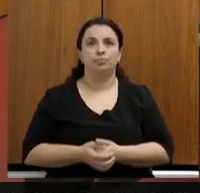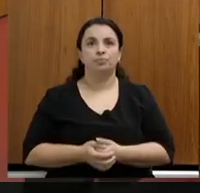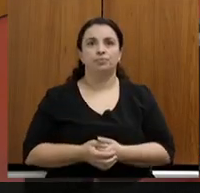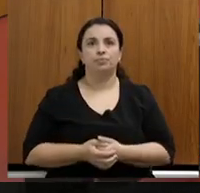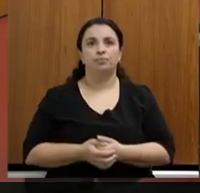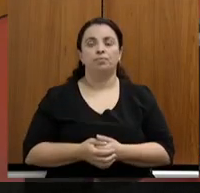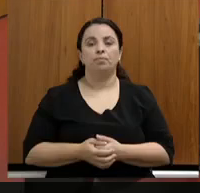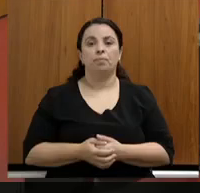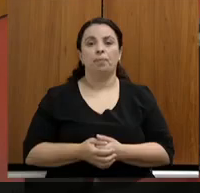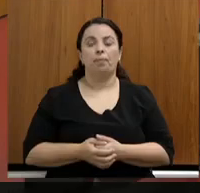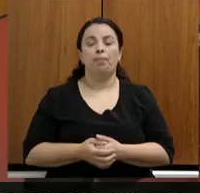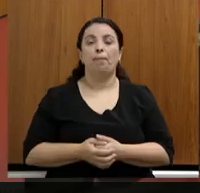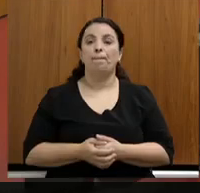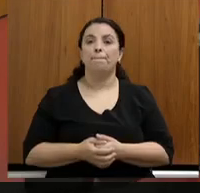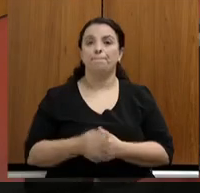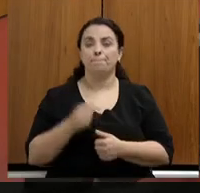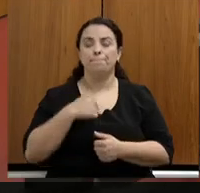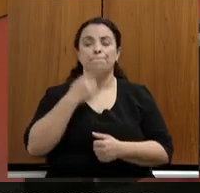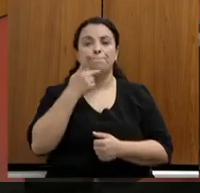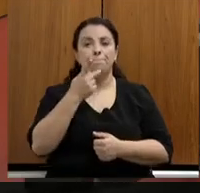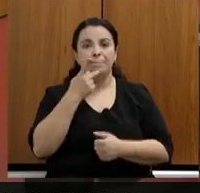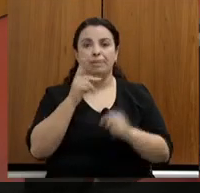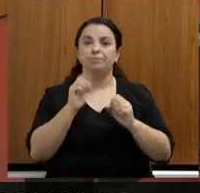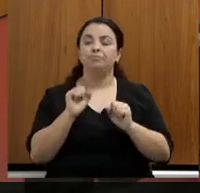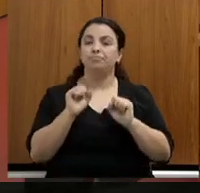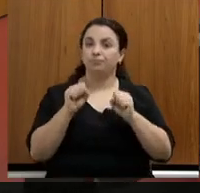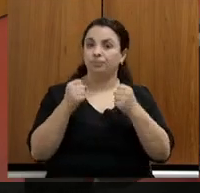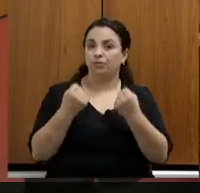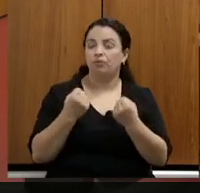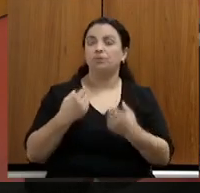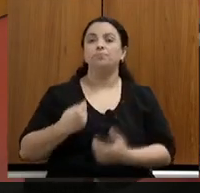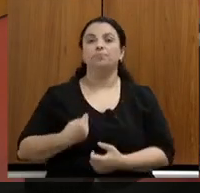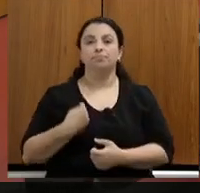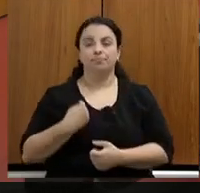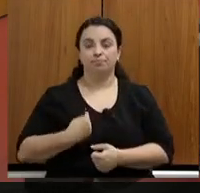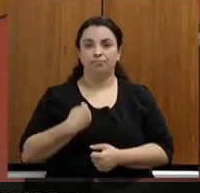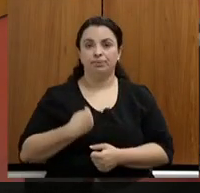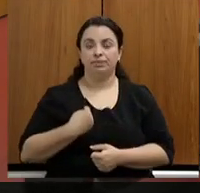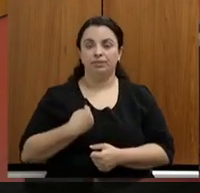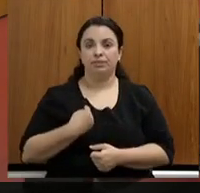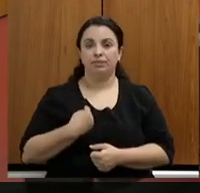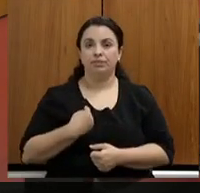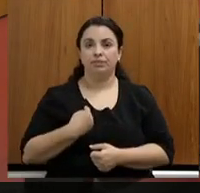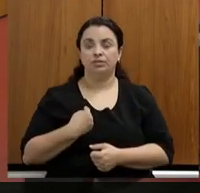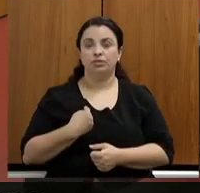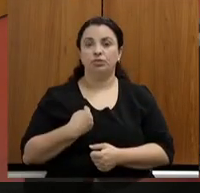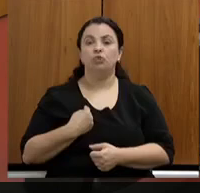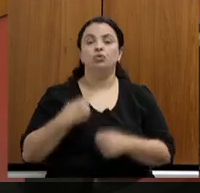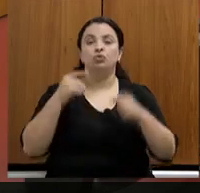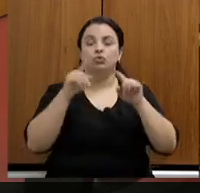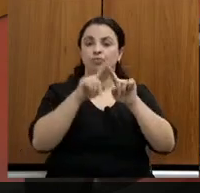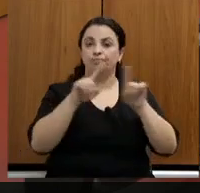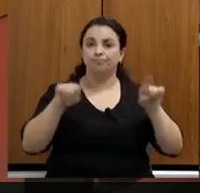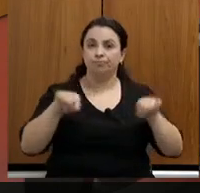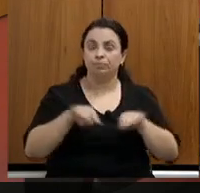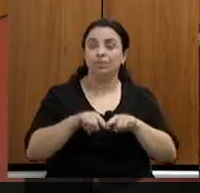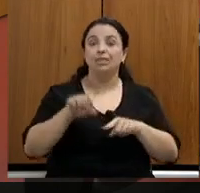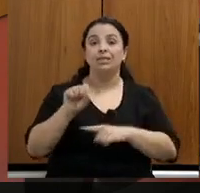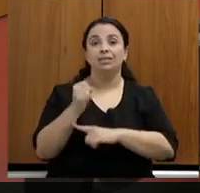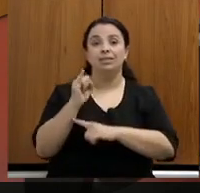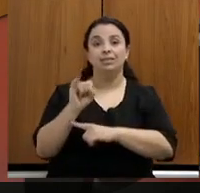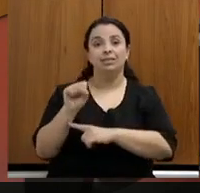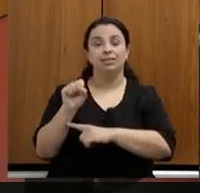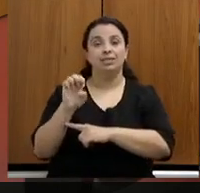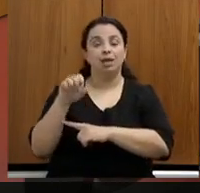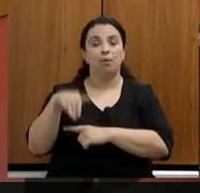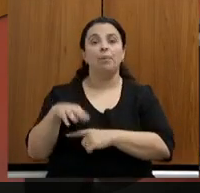Faço aqui menção e registro a presença dos ilustres servidores do SISEMA, da Secretaria de